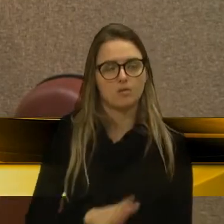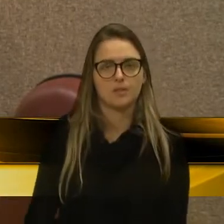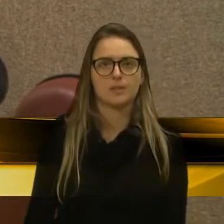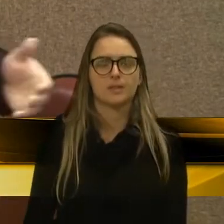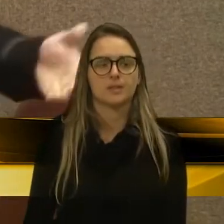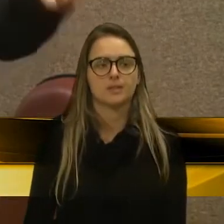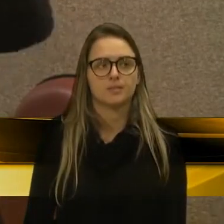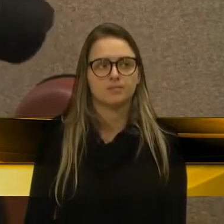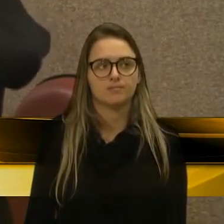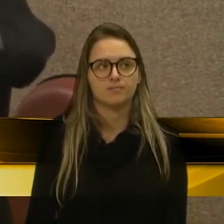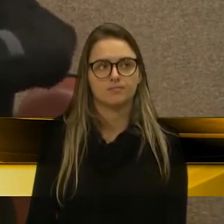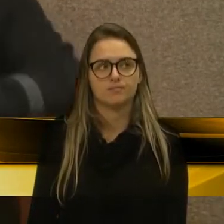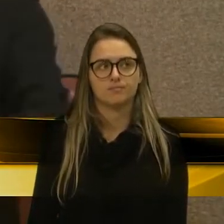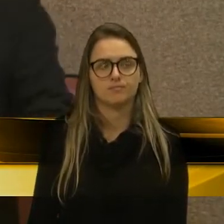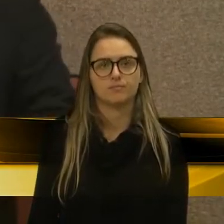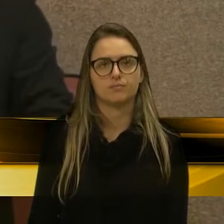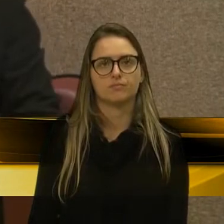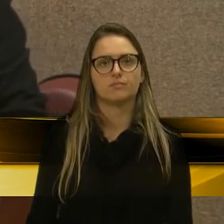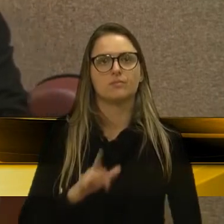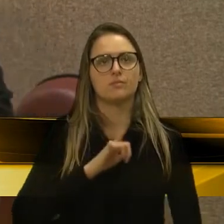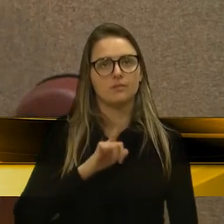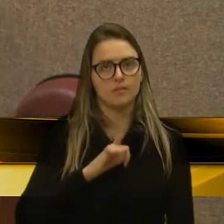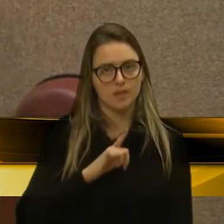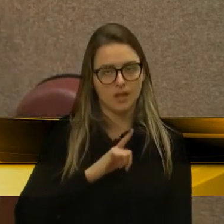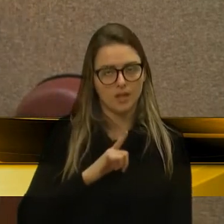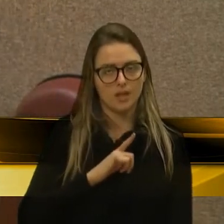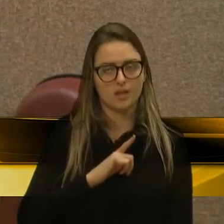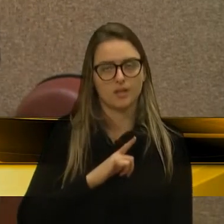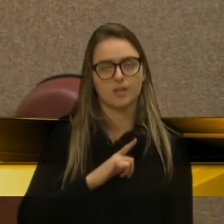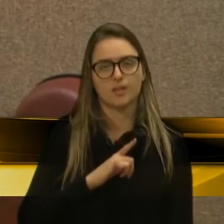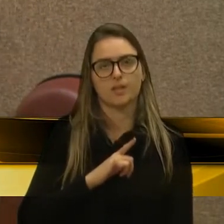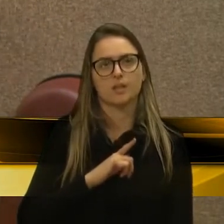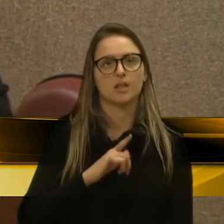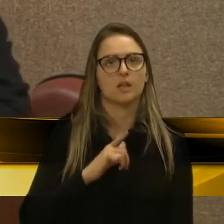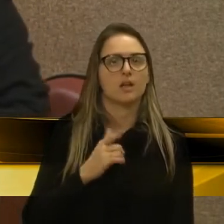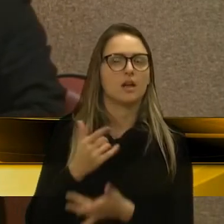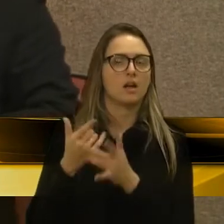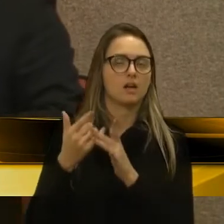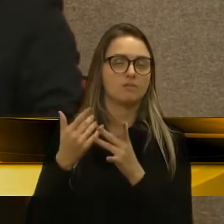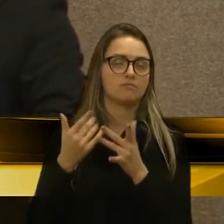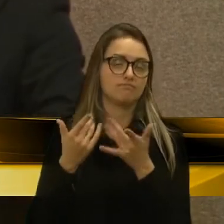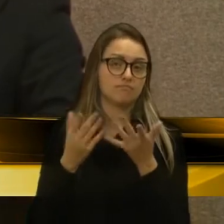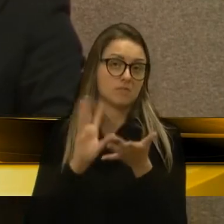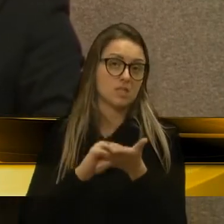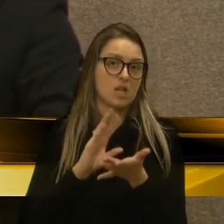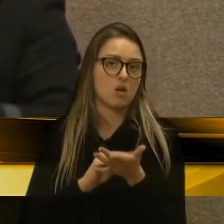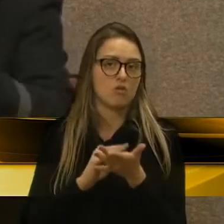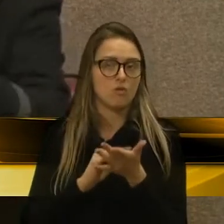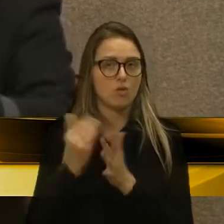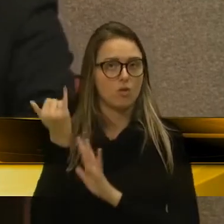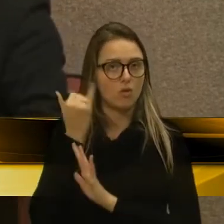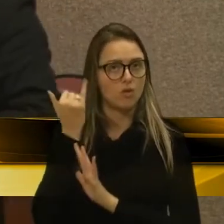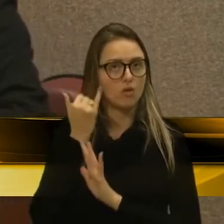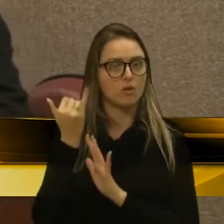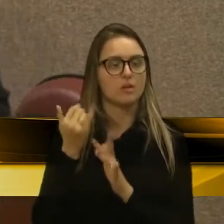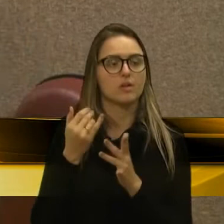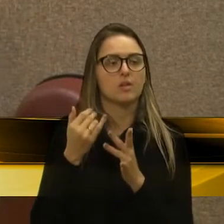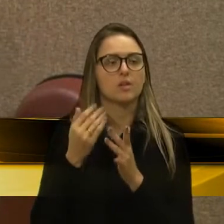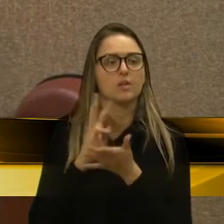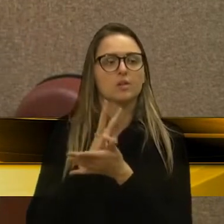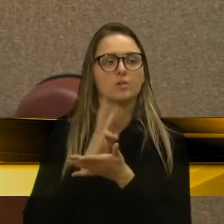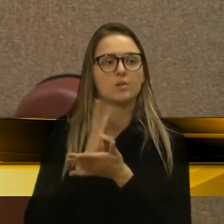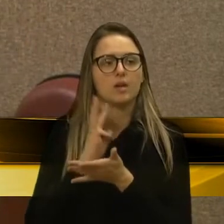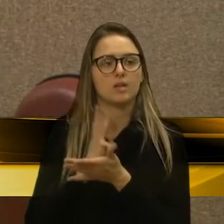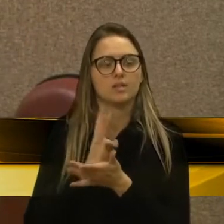Inclusive, veio com esse tal áudio, para querer, de uma certa forma, incriminar o